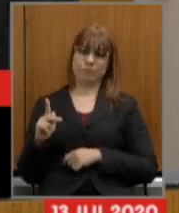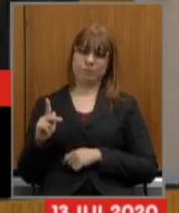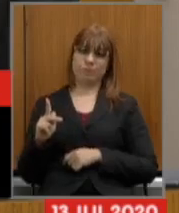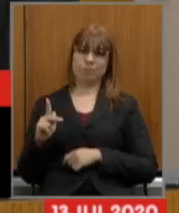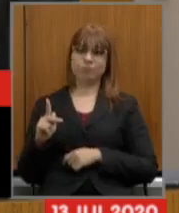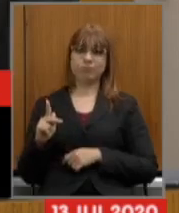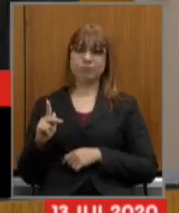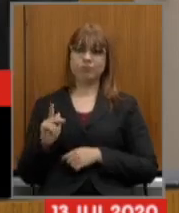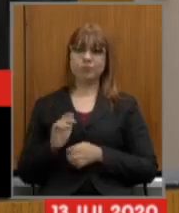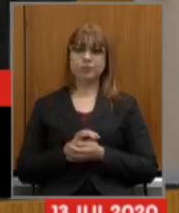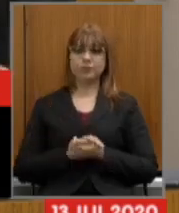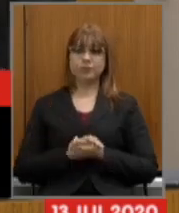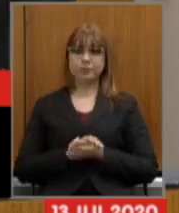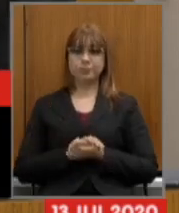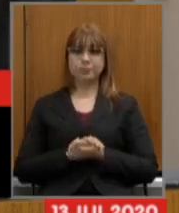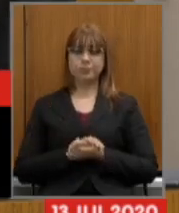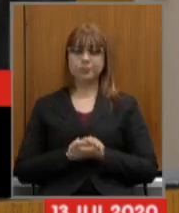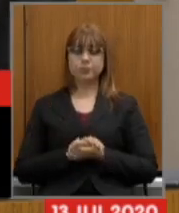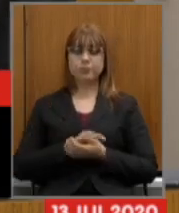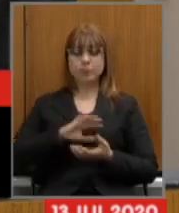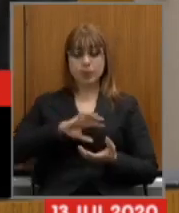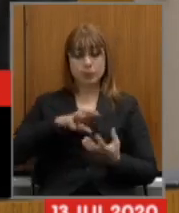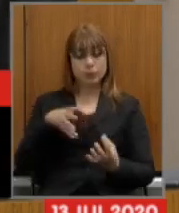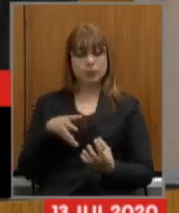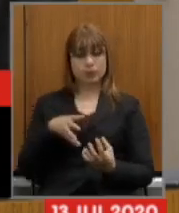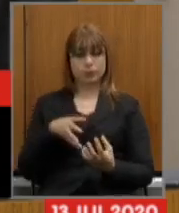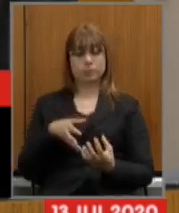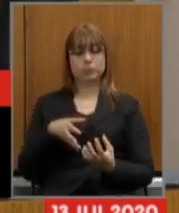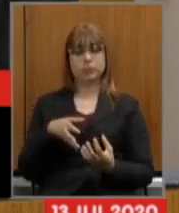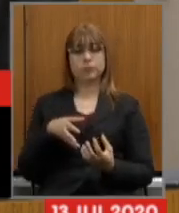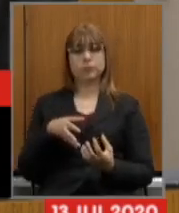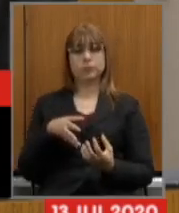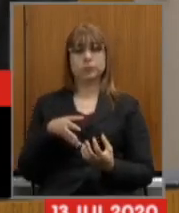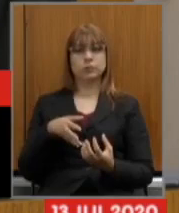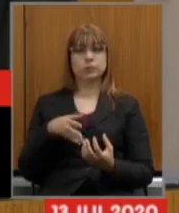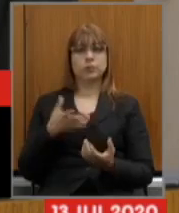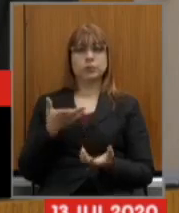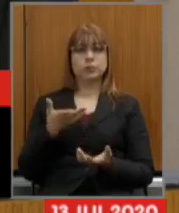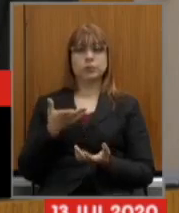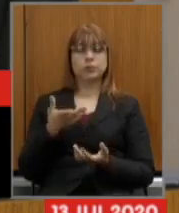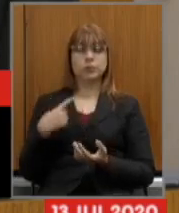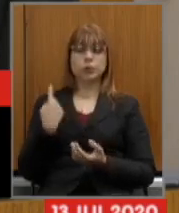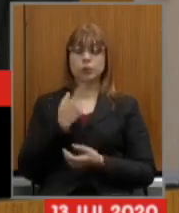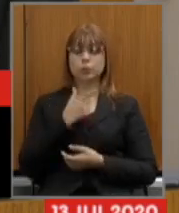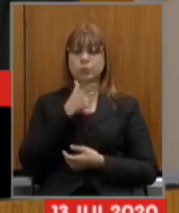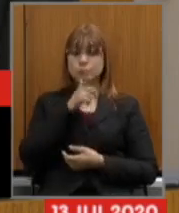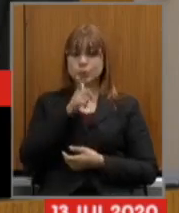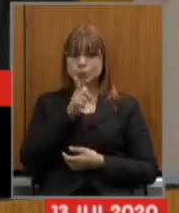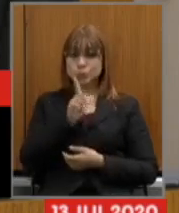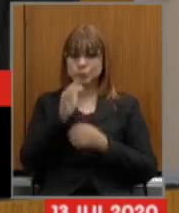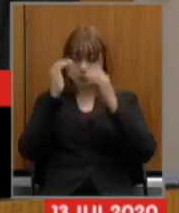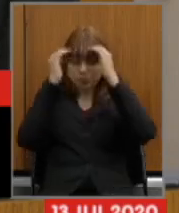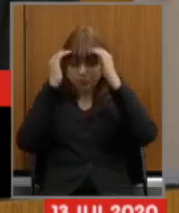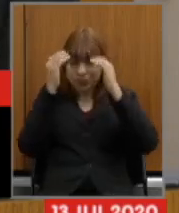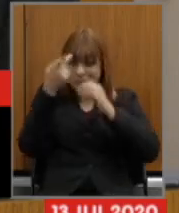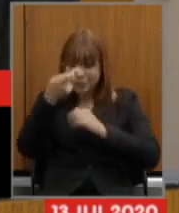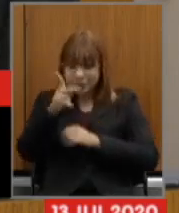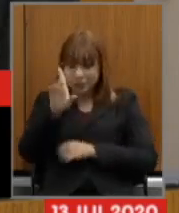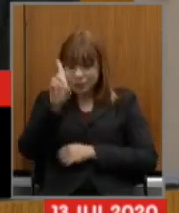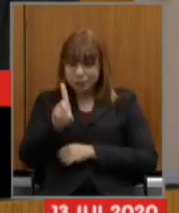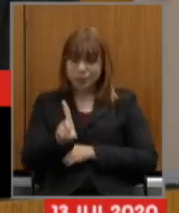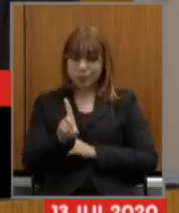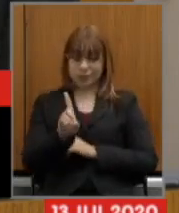essa reforma é para que a gente possa respeitar os seus direitos